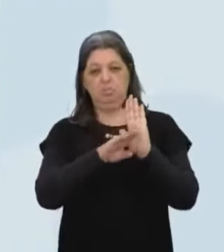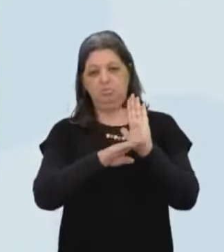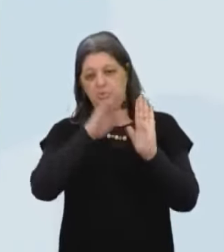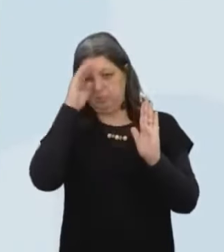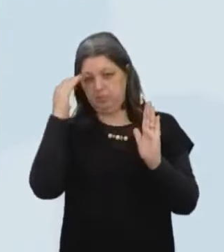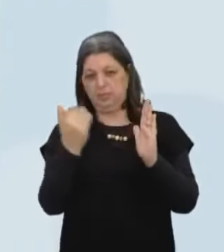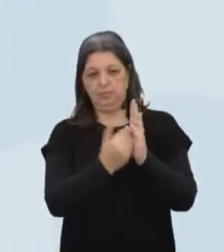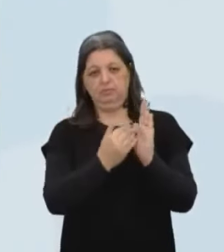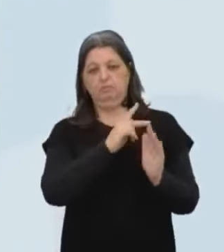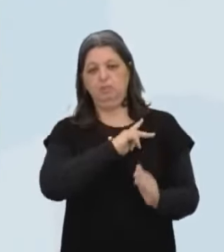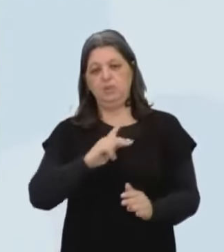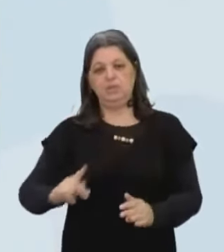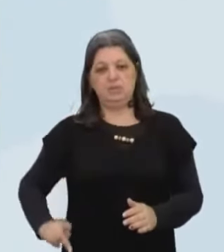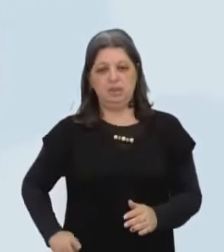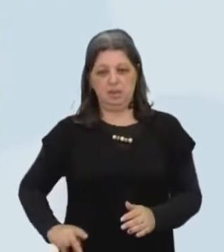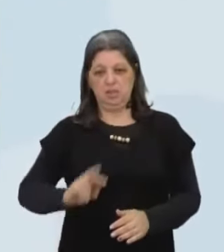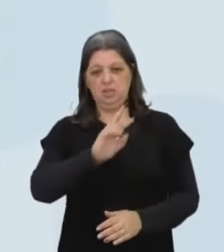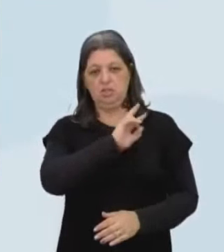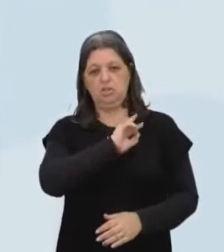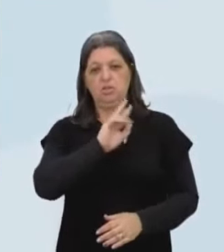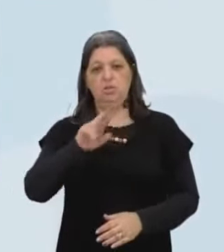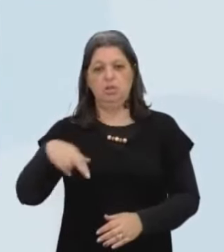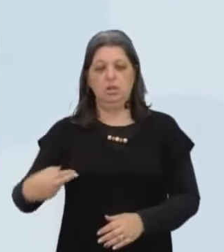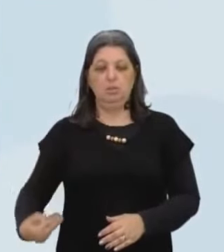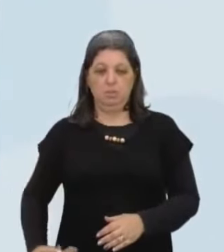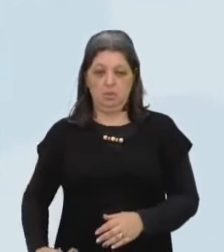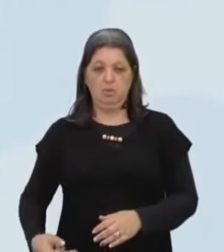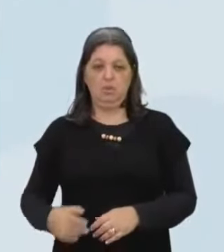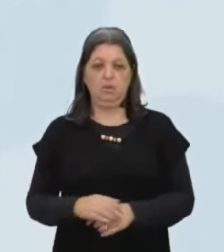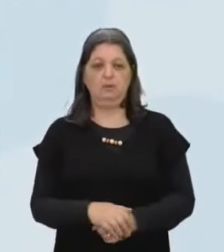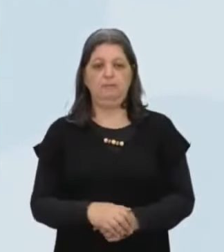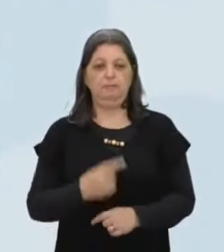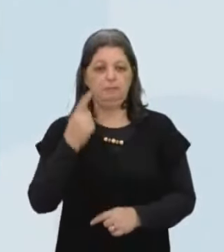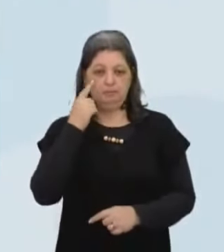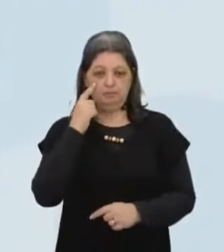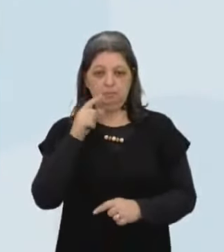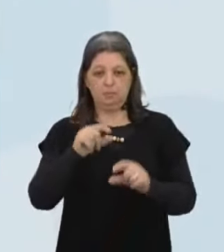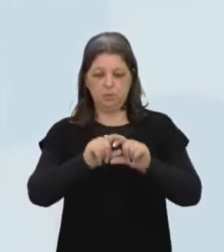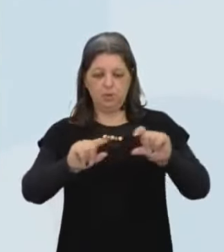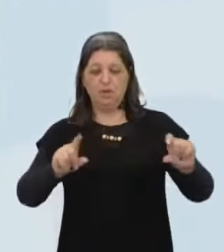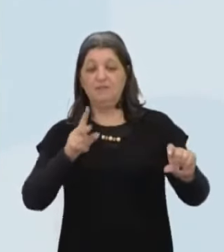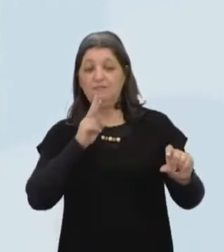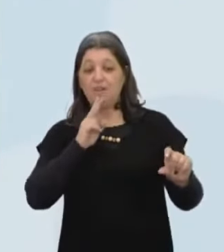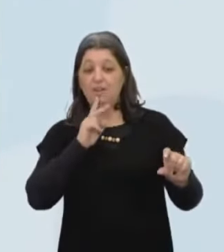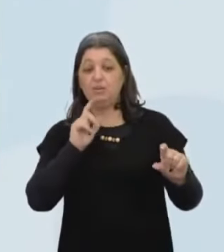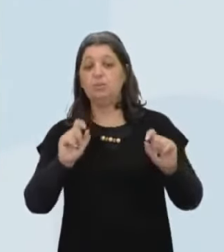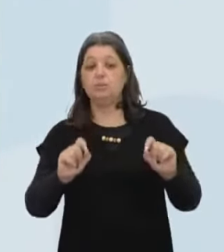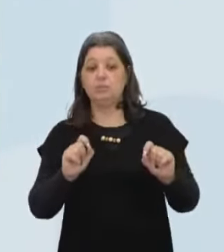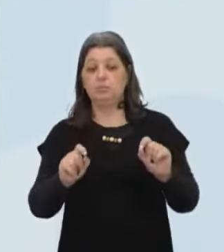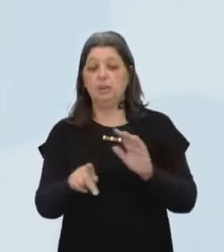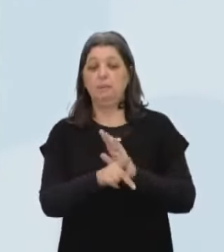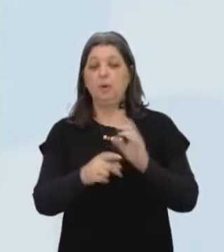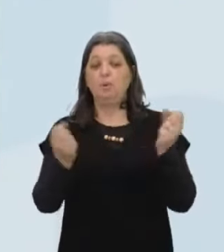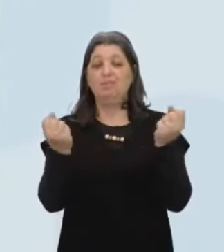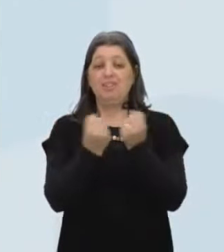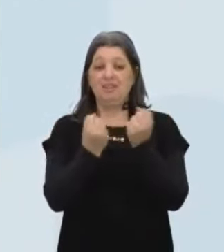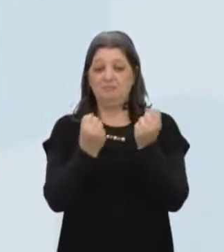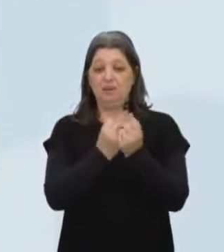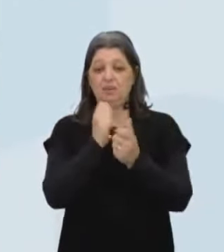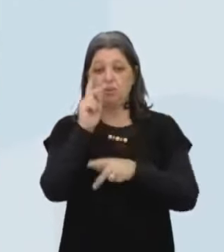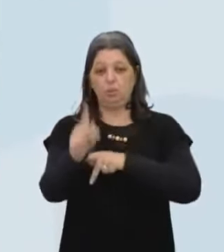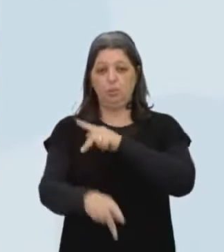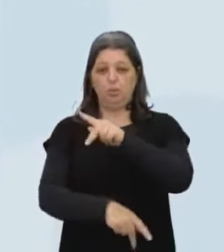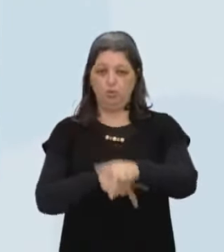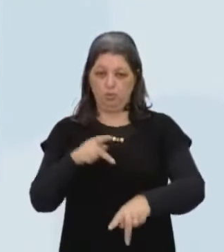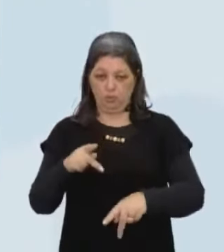suprema Do presidente da república E destinaram-se Olha lá Janas Em verde Para que servem as forças militares Defesa da pátria